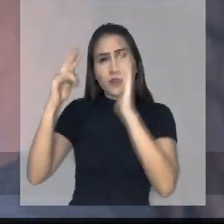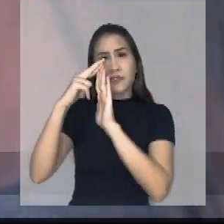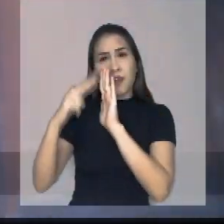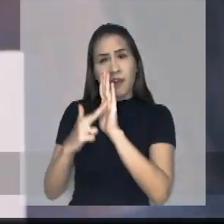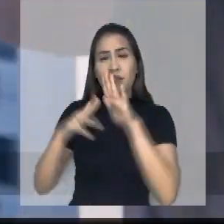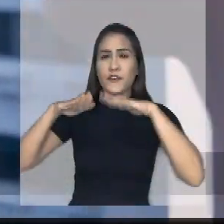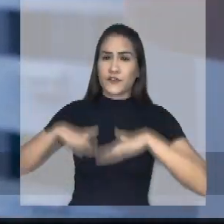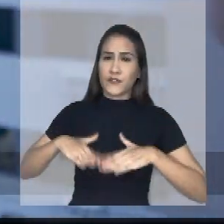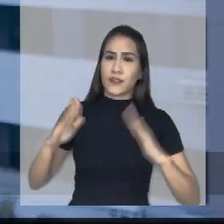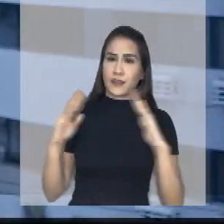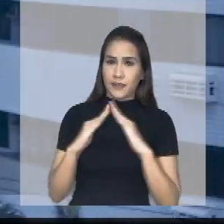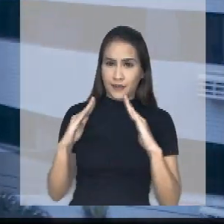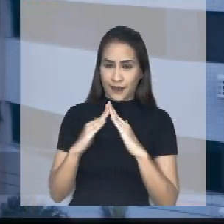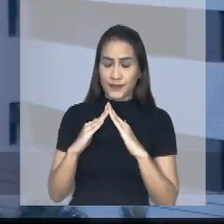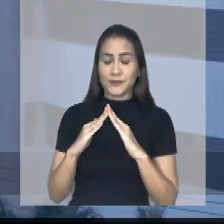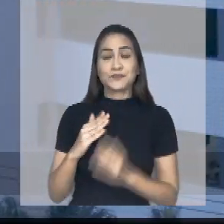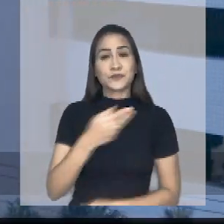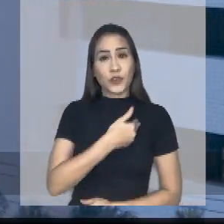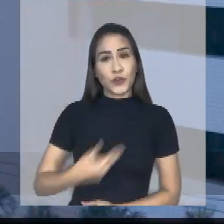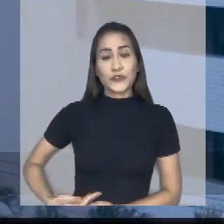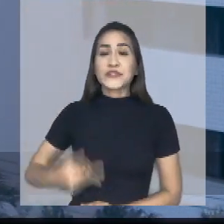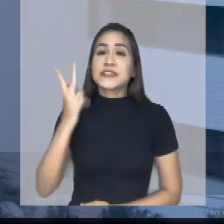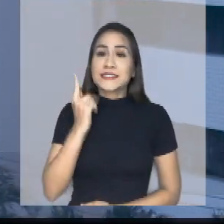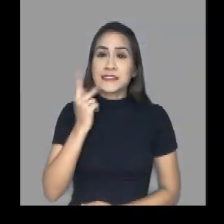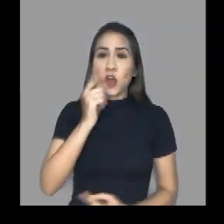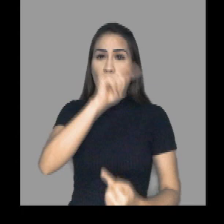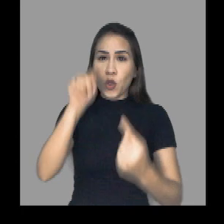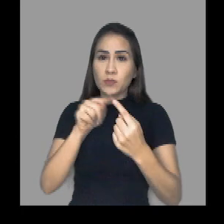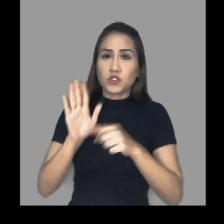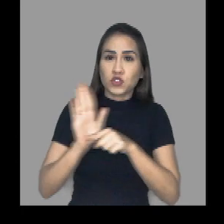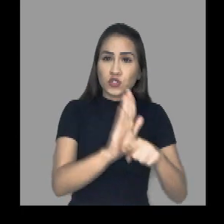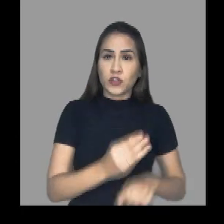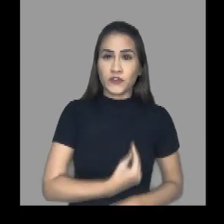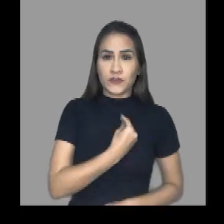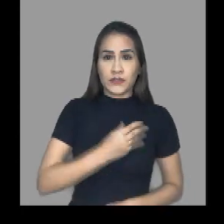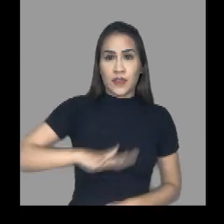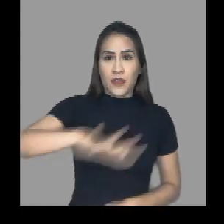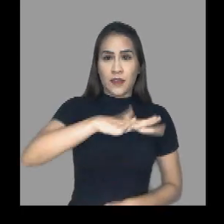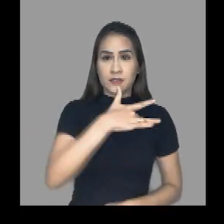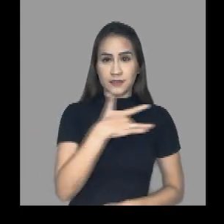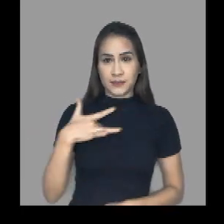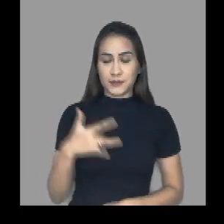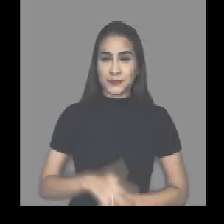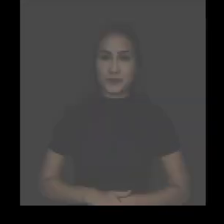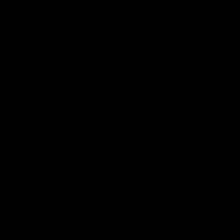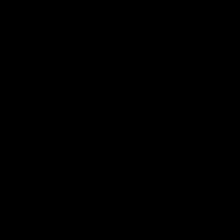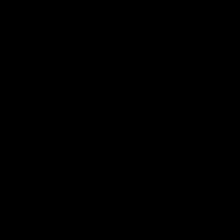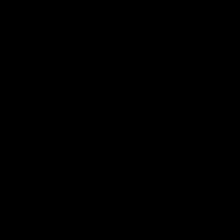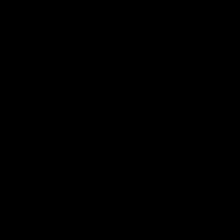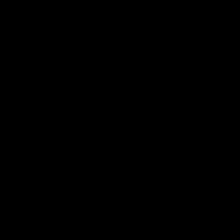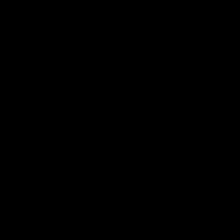Faça a sua parte. Respeite o isolamento social. Governo do Ceará. Nossa prioridade é salvar vidas. Legenda